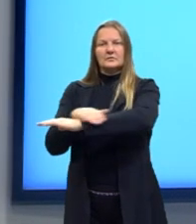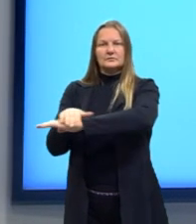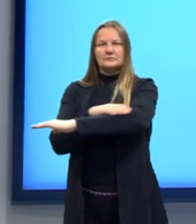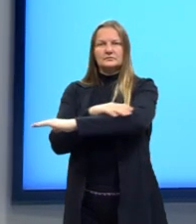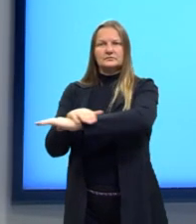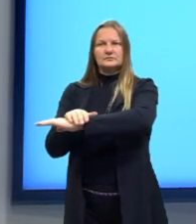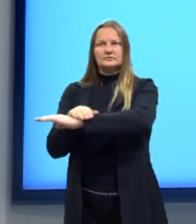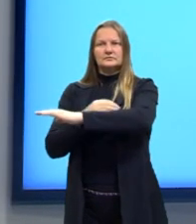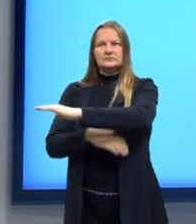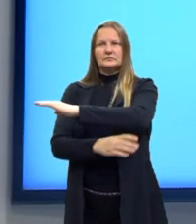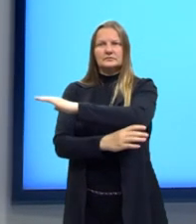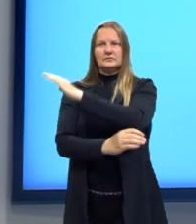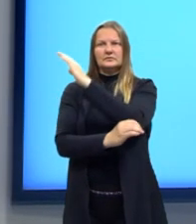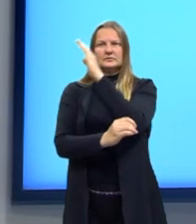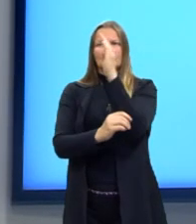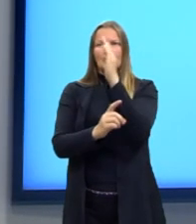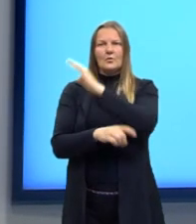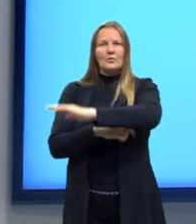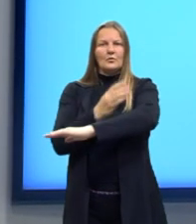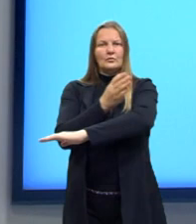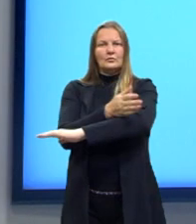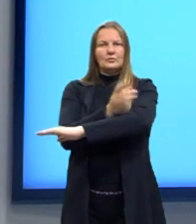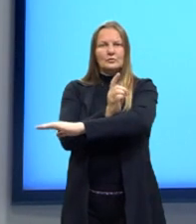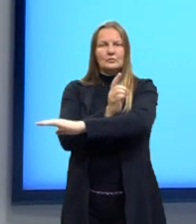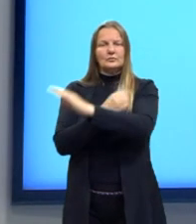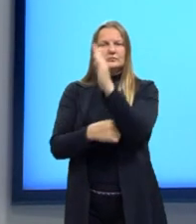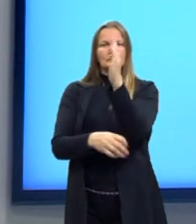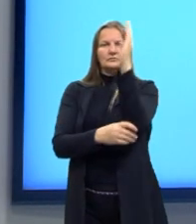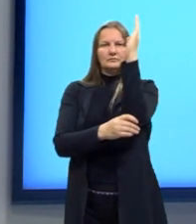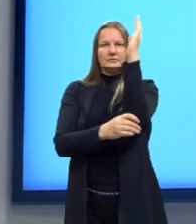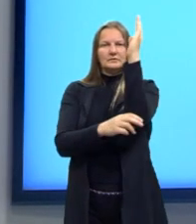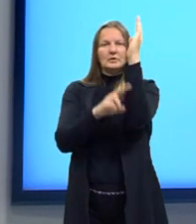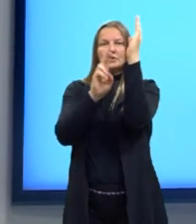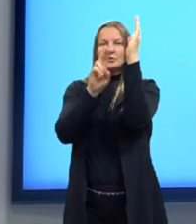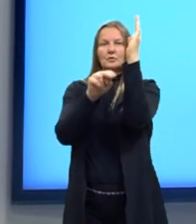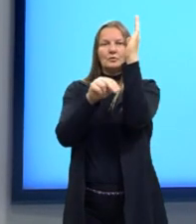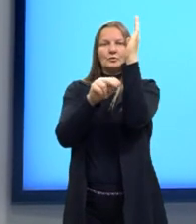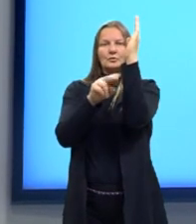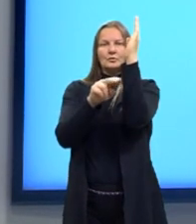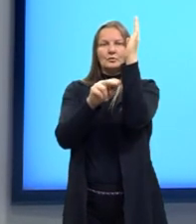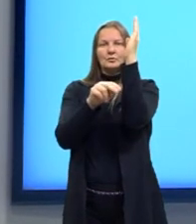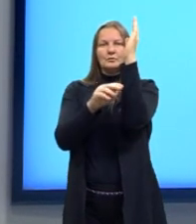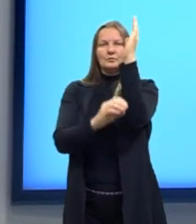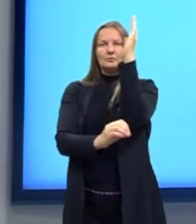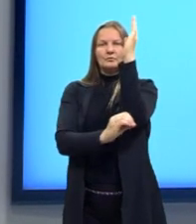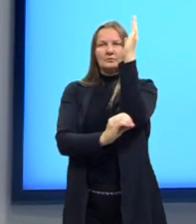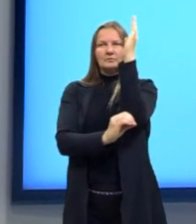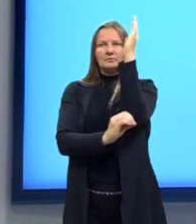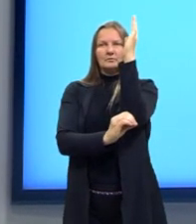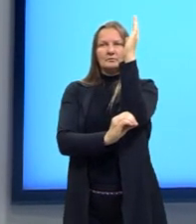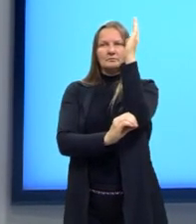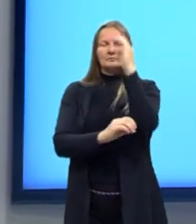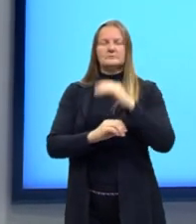cortamos sempre no ponto 1 e o eixo y, ele nunca é cortado pelo nosso gráfico.